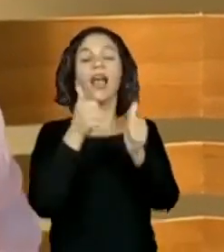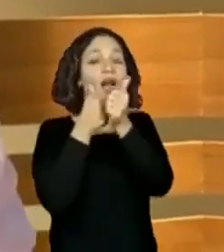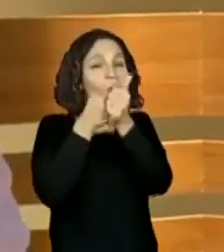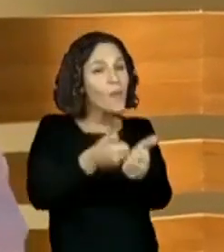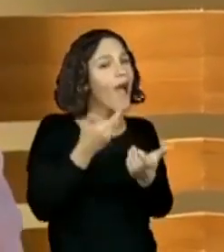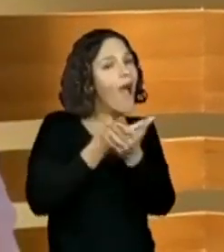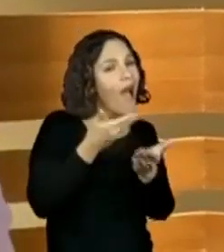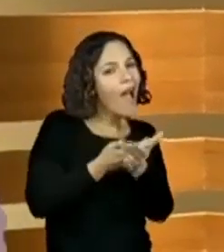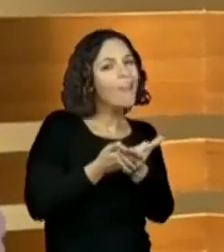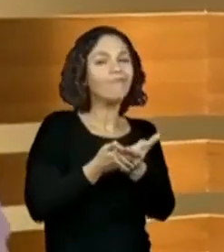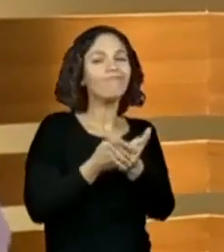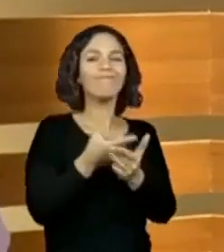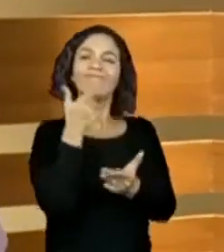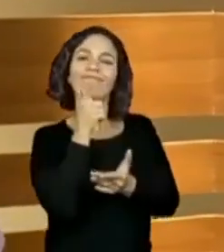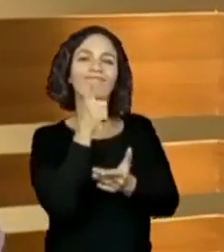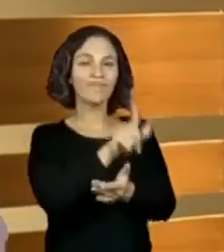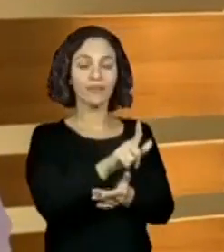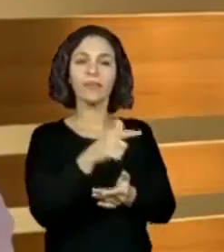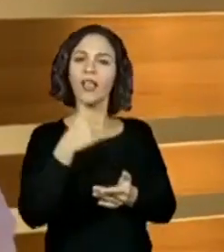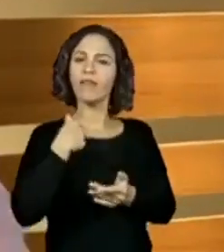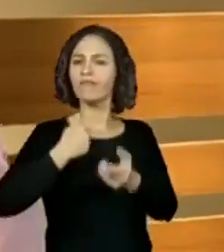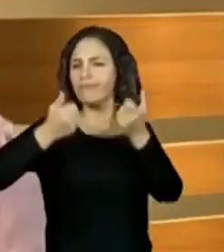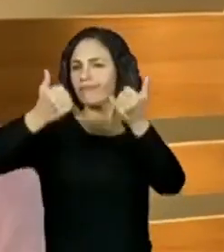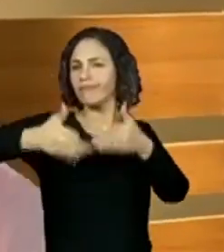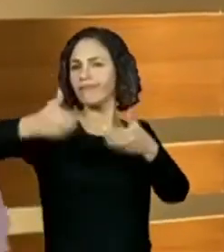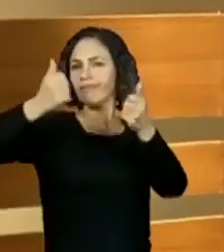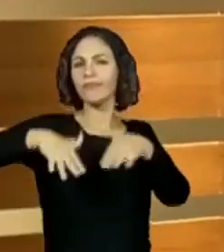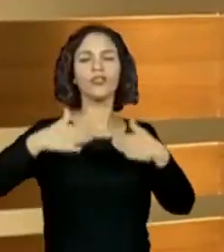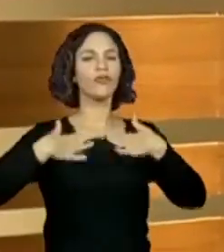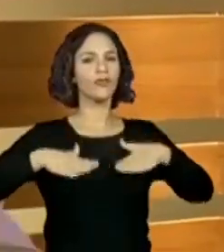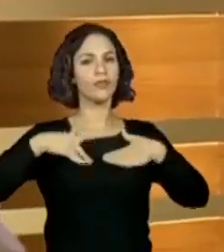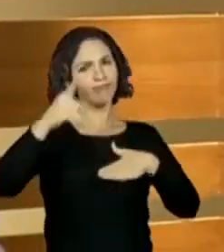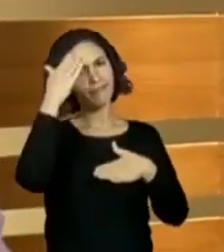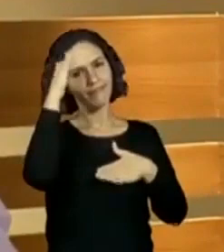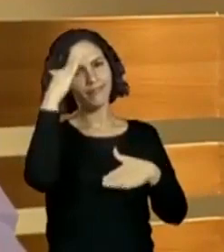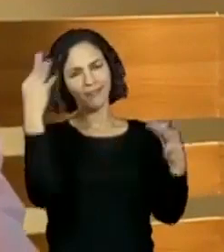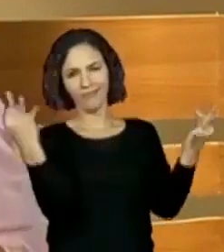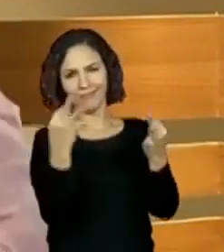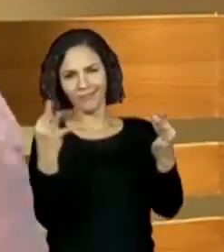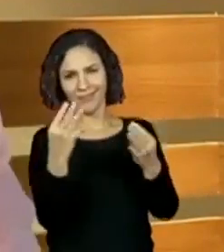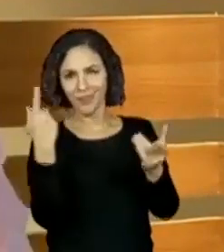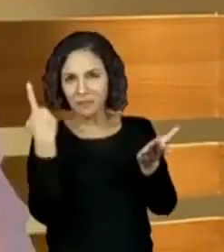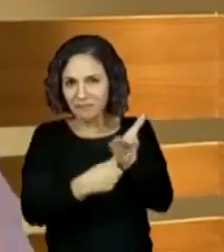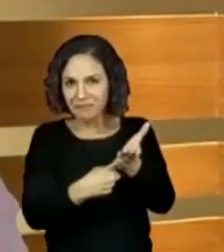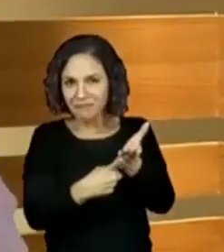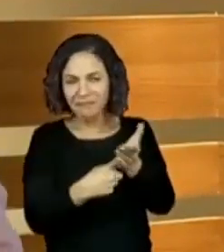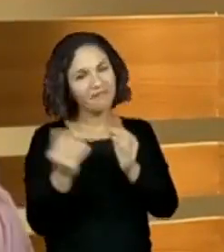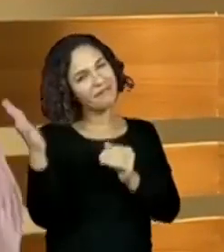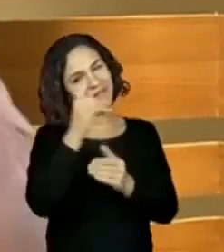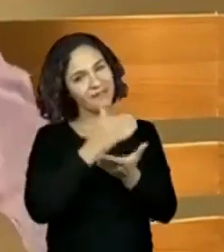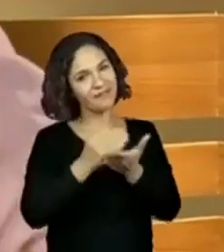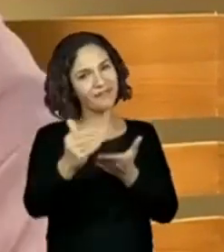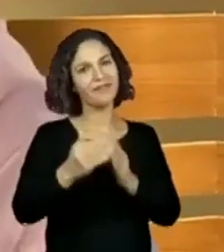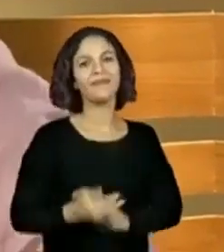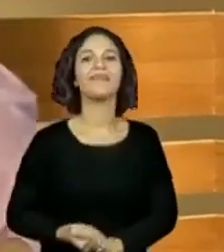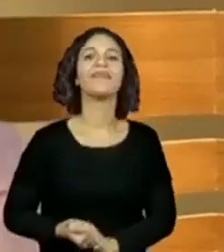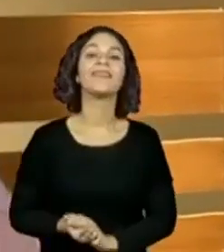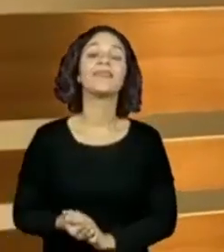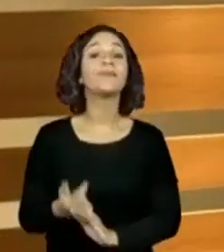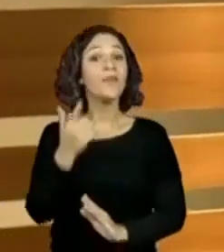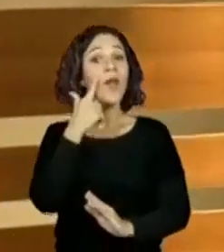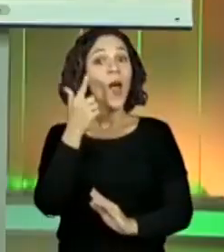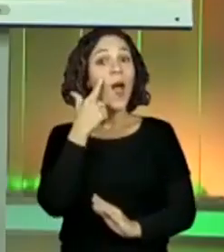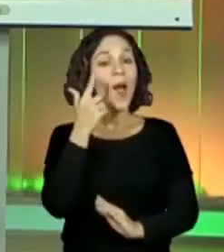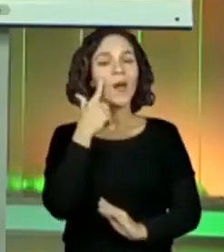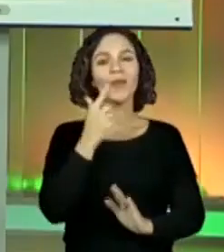tudo certo. Eu vou falando para você bem devagar e você vai entender tudo. Combinado? Vamos lá então? Veja só, dá uma olhadinha